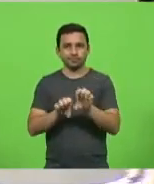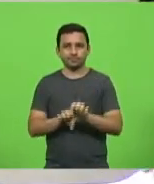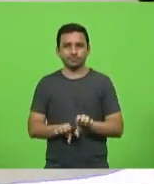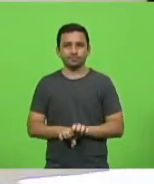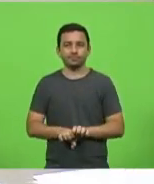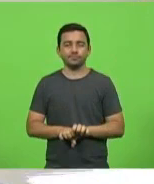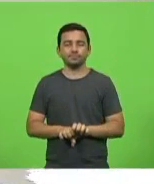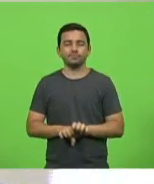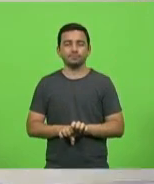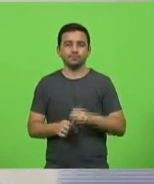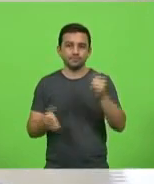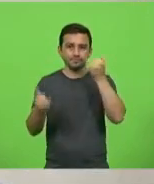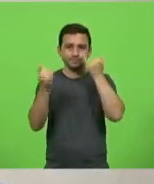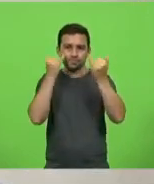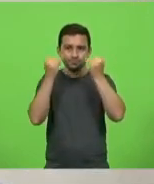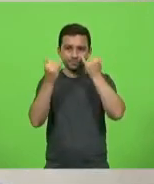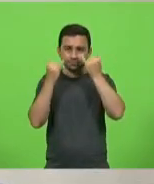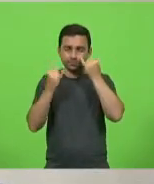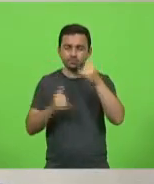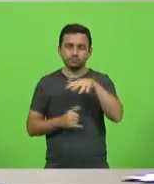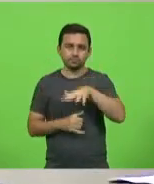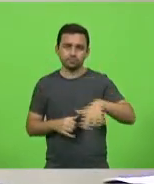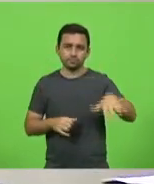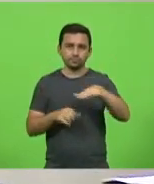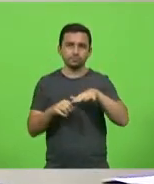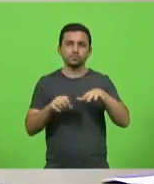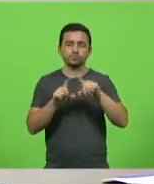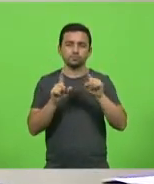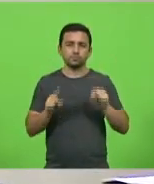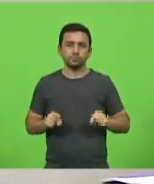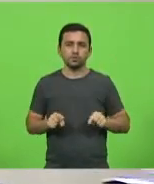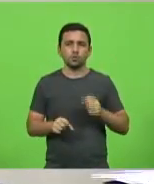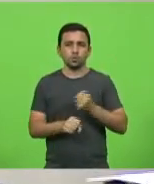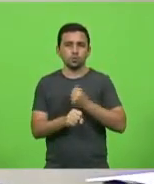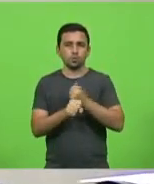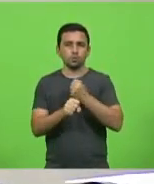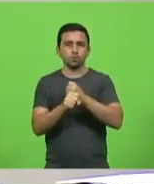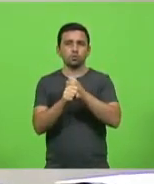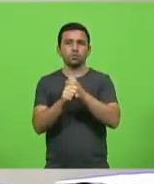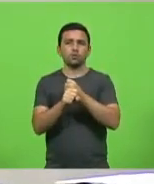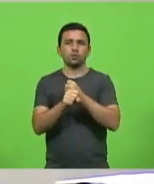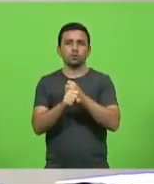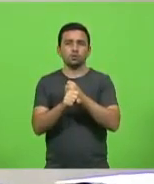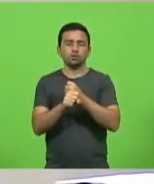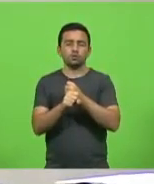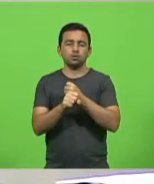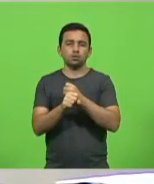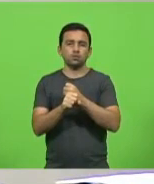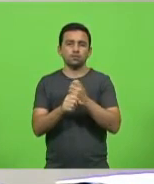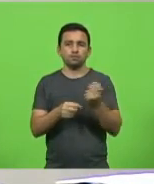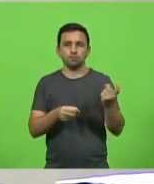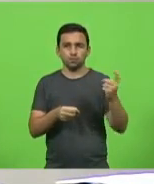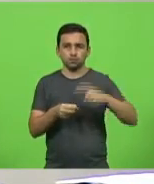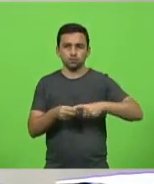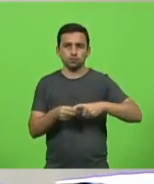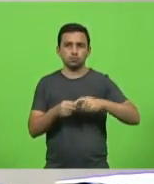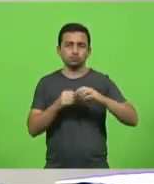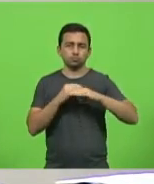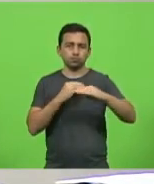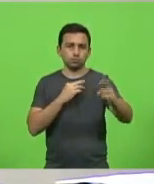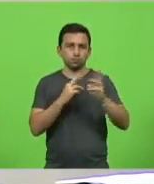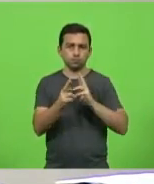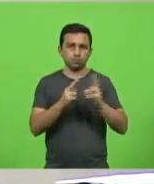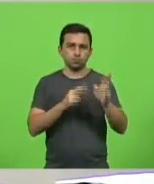acerca do efetivo do início das obras da recuperação do pavimento rodoviário estadual